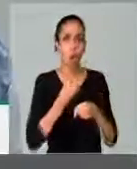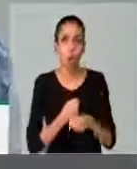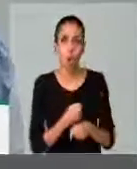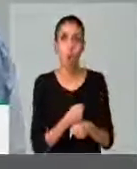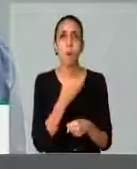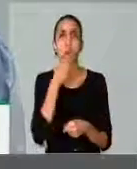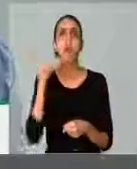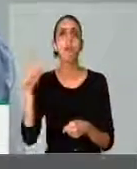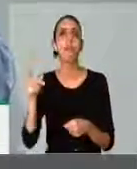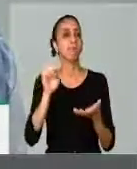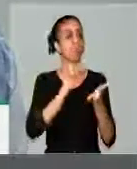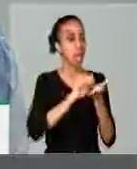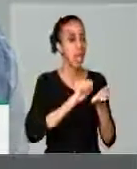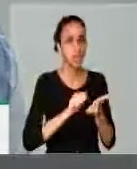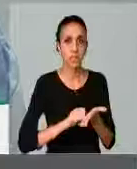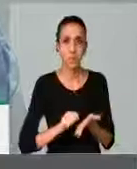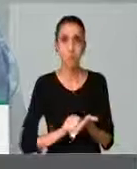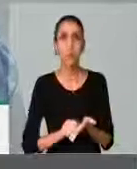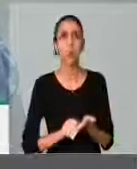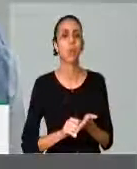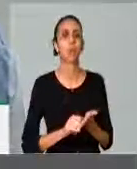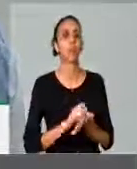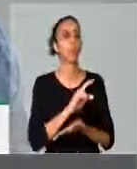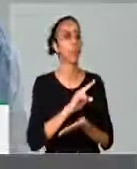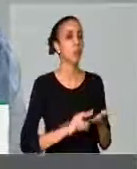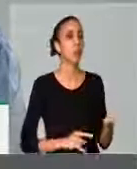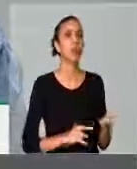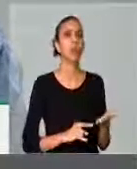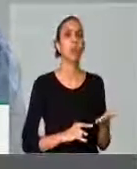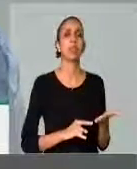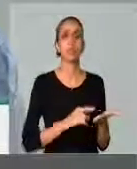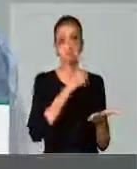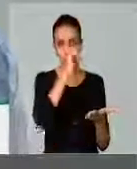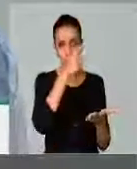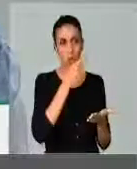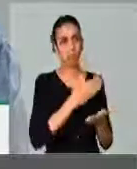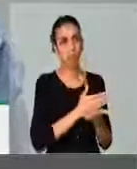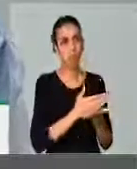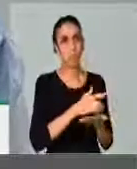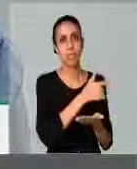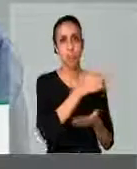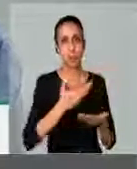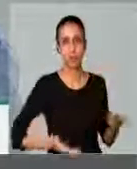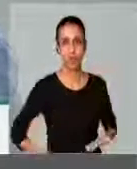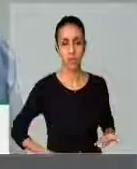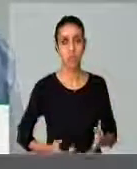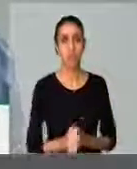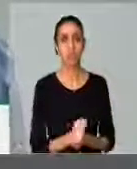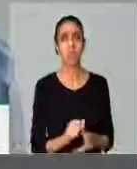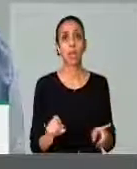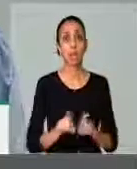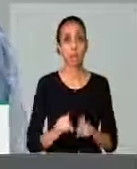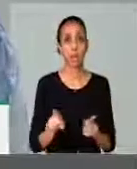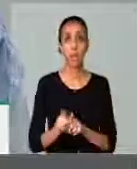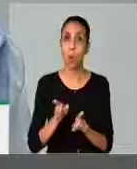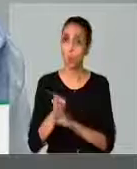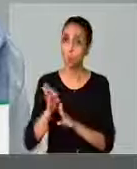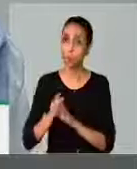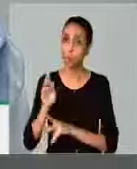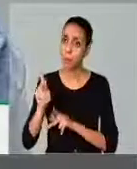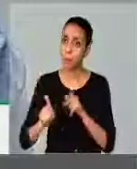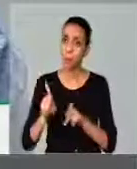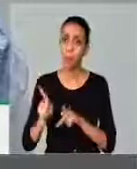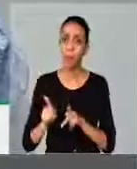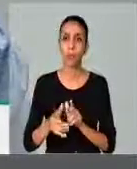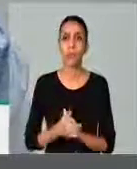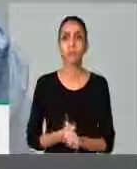ordens de serviço e deu a palavra ao povo também para se manifestar, dizendo tanto